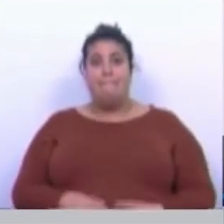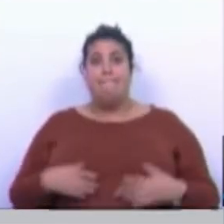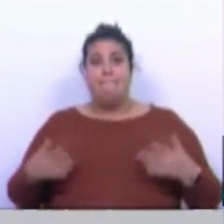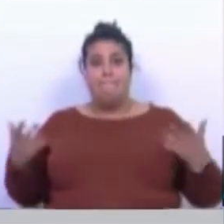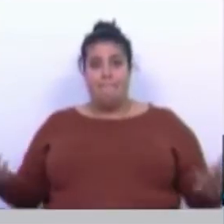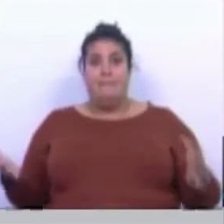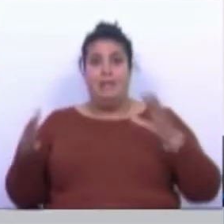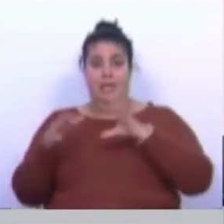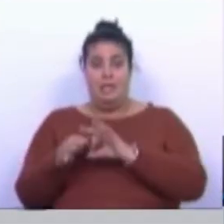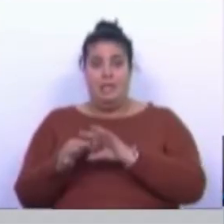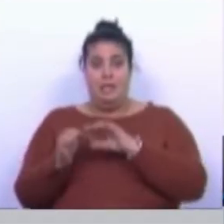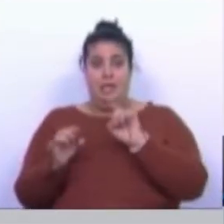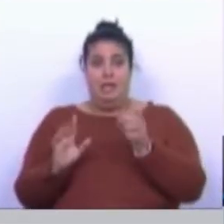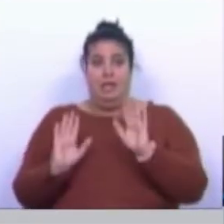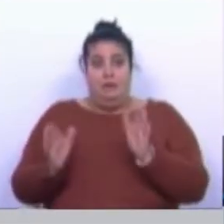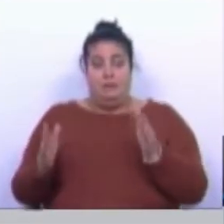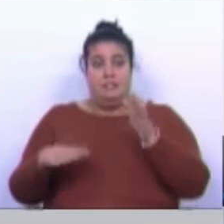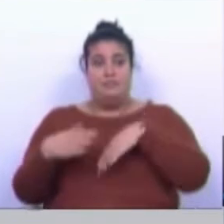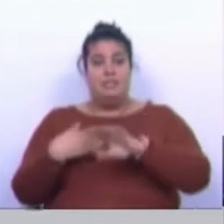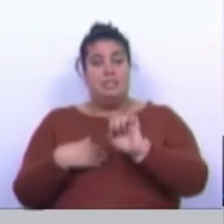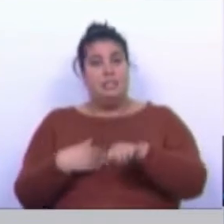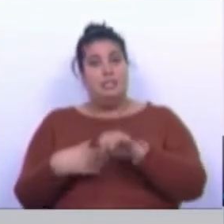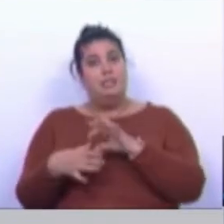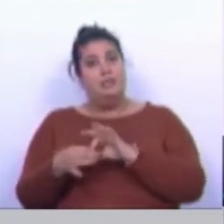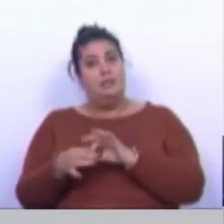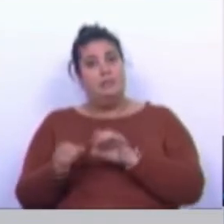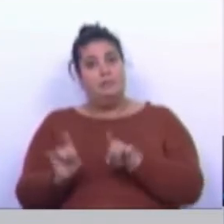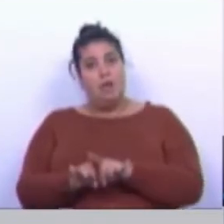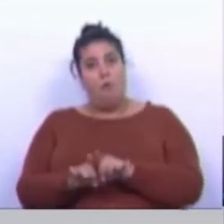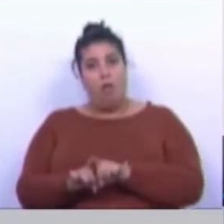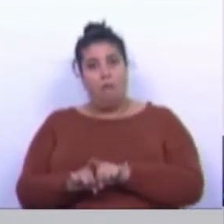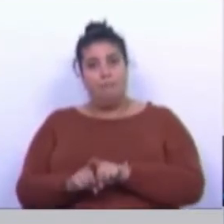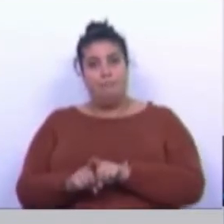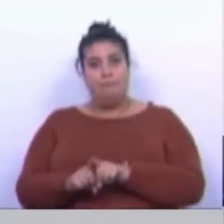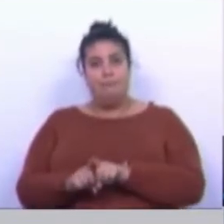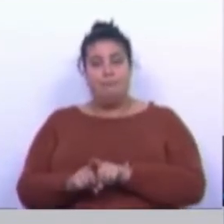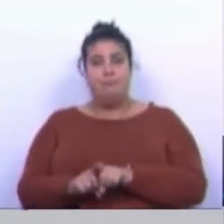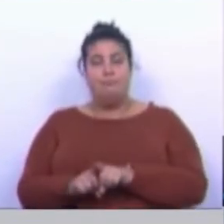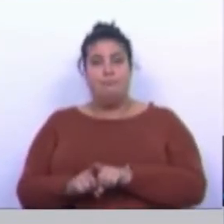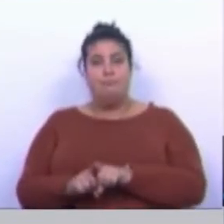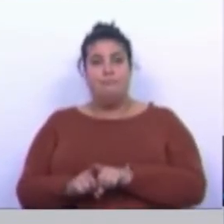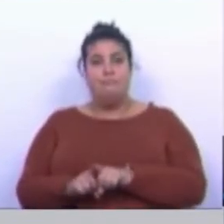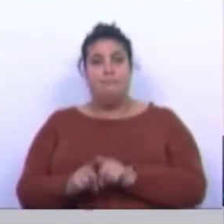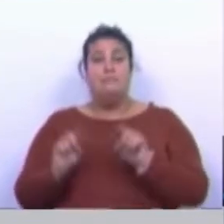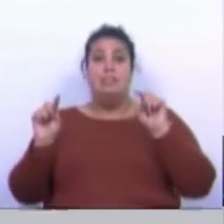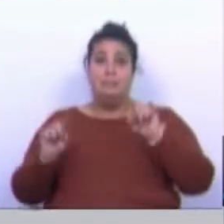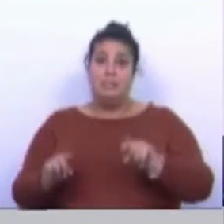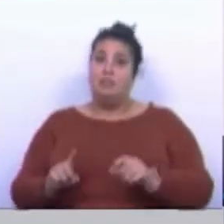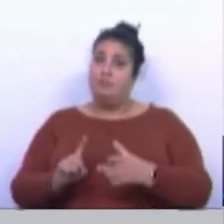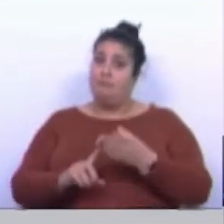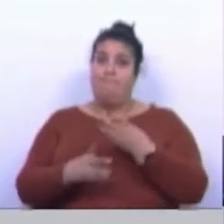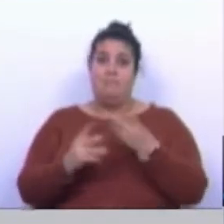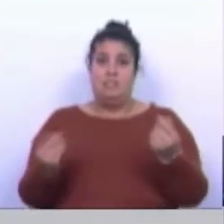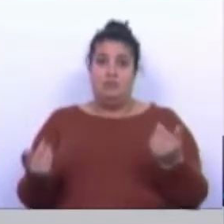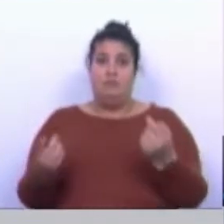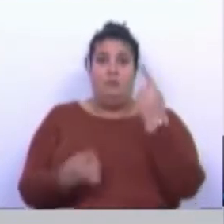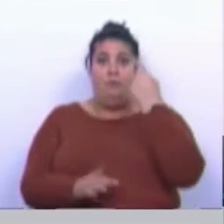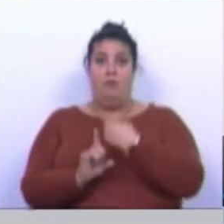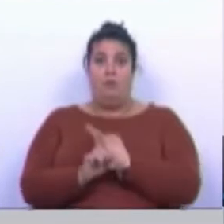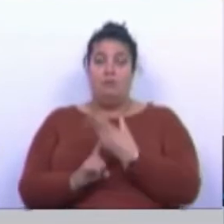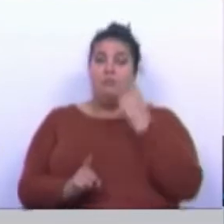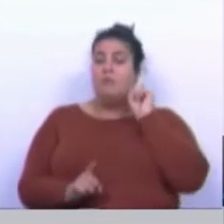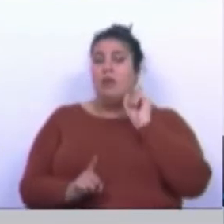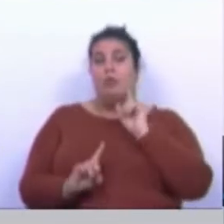Relativamente àquilo que é preciso fazer para que isto seja colmatado, uma das questões